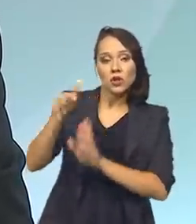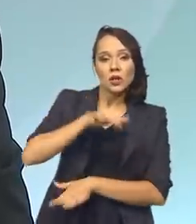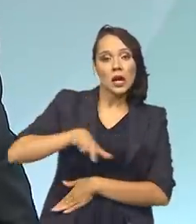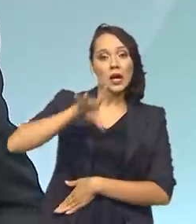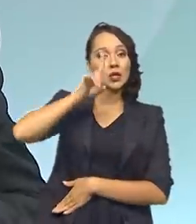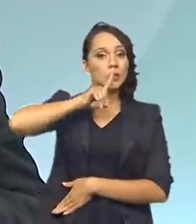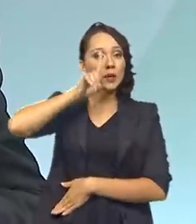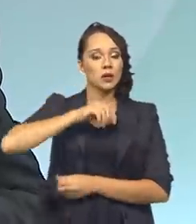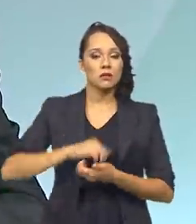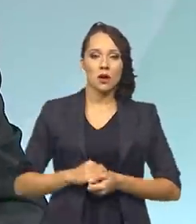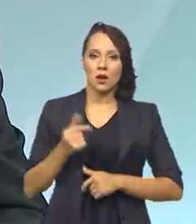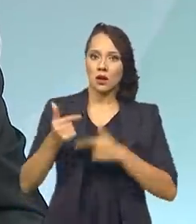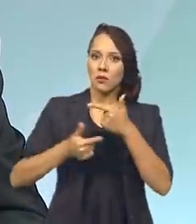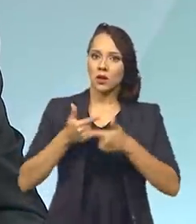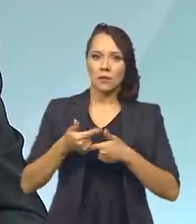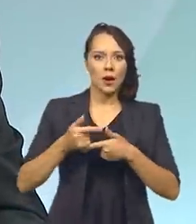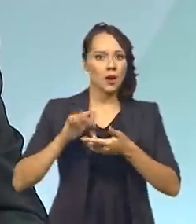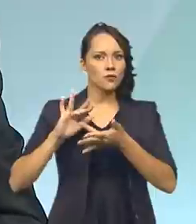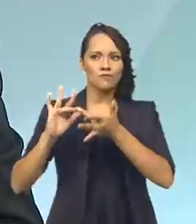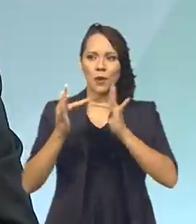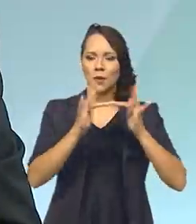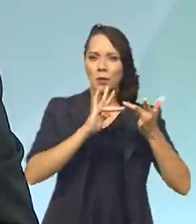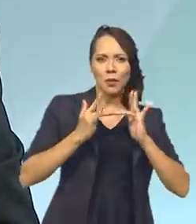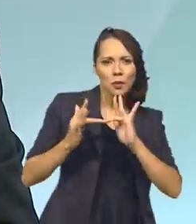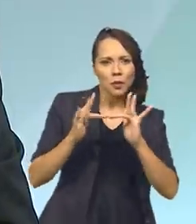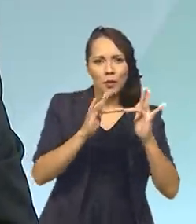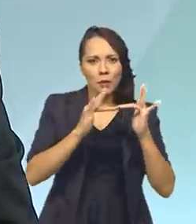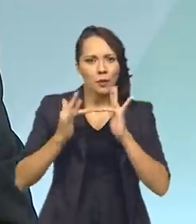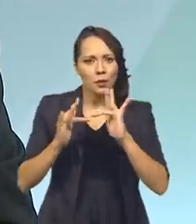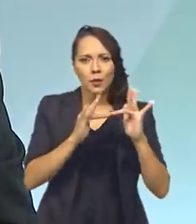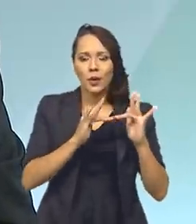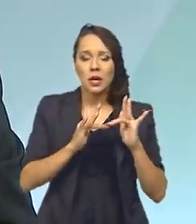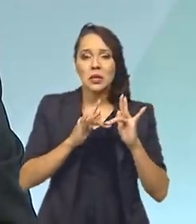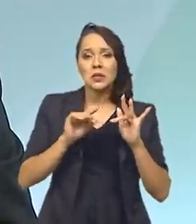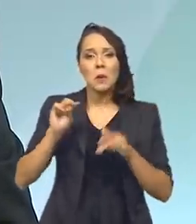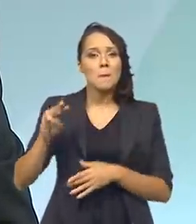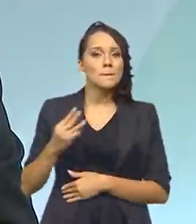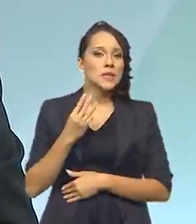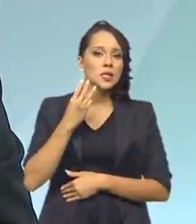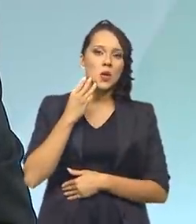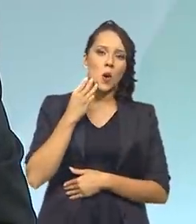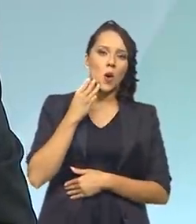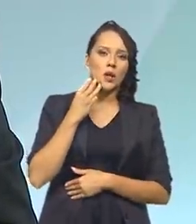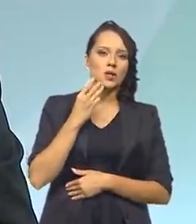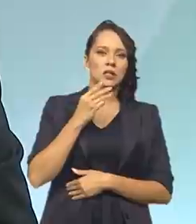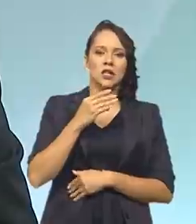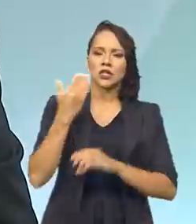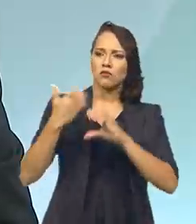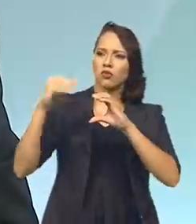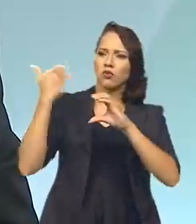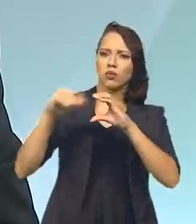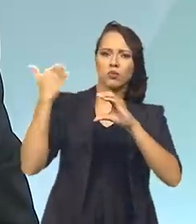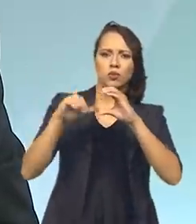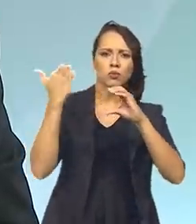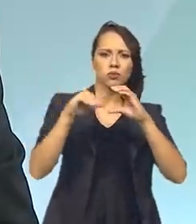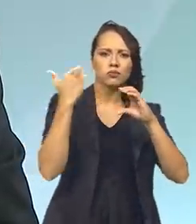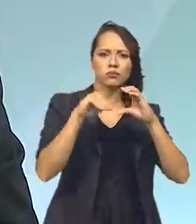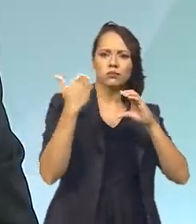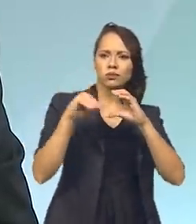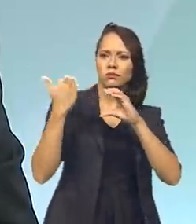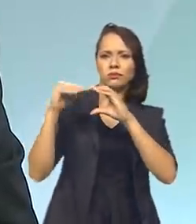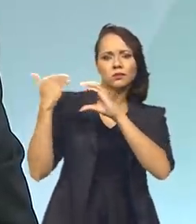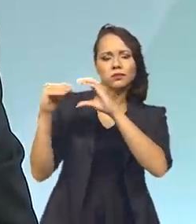risco. E é um trabalho articulado. São milhões de SMS que são